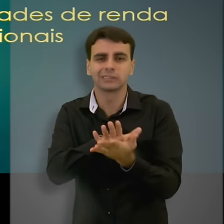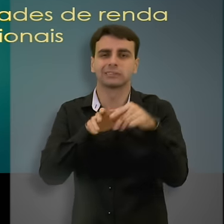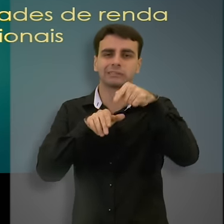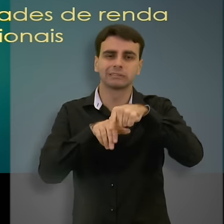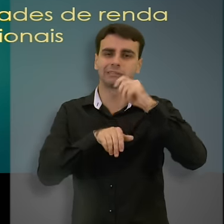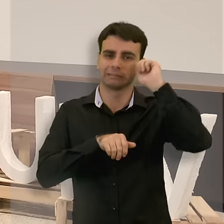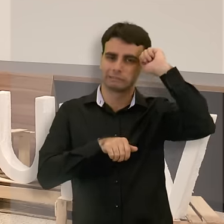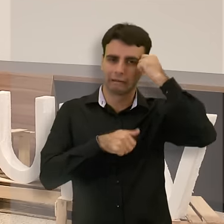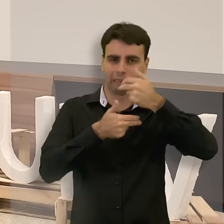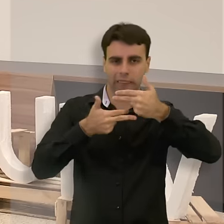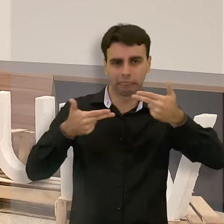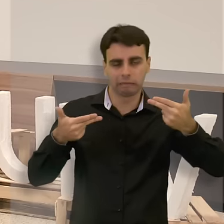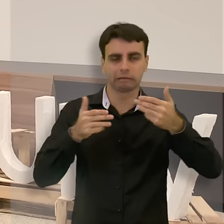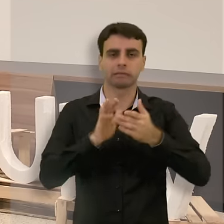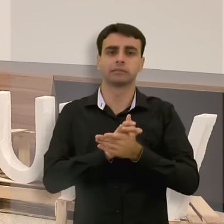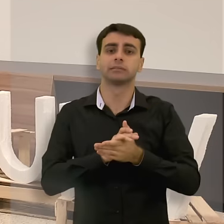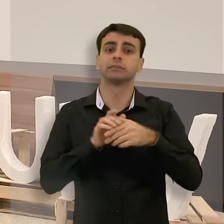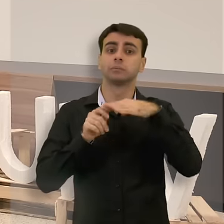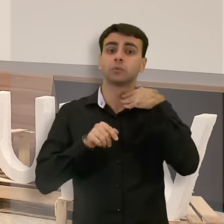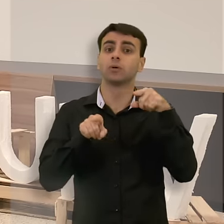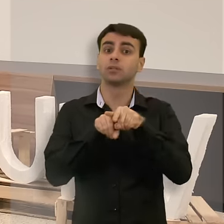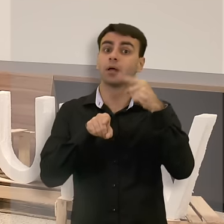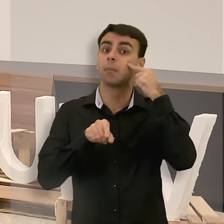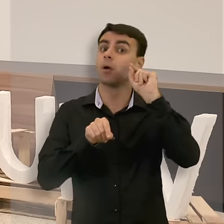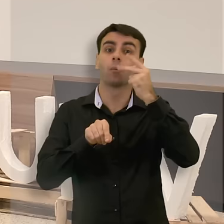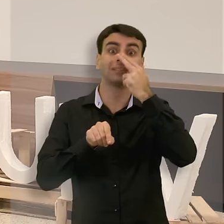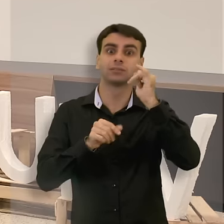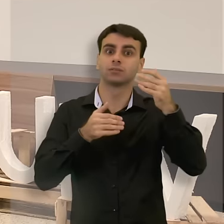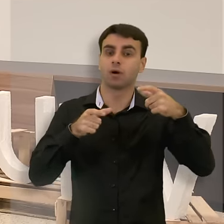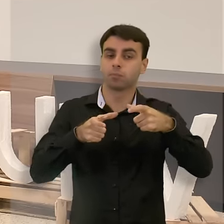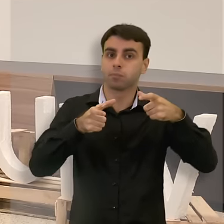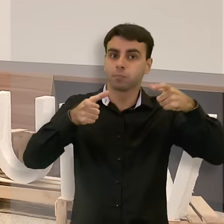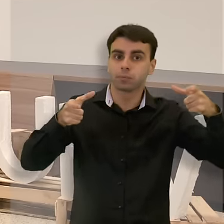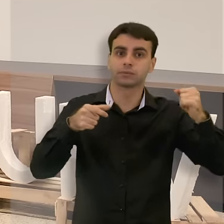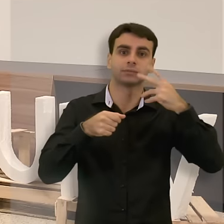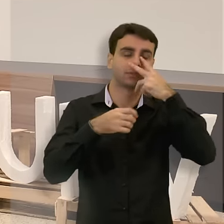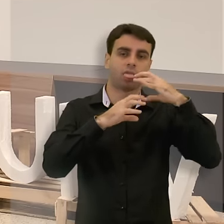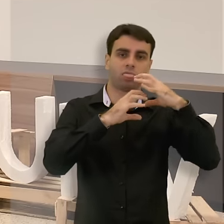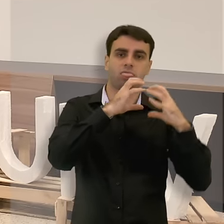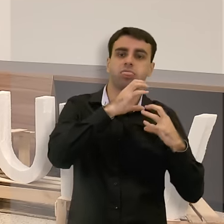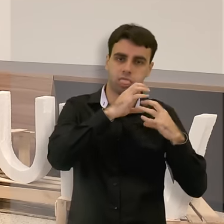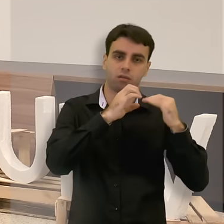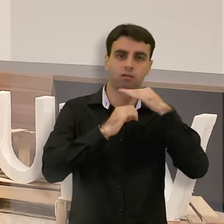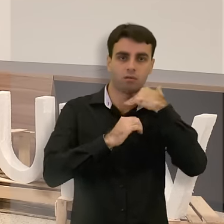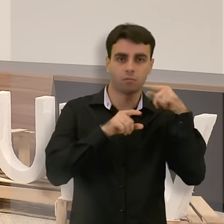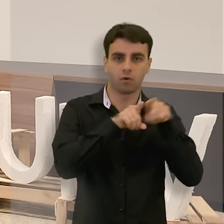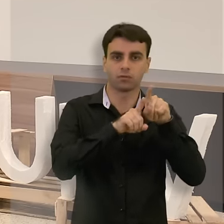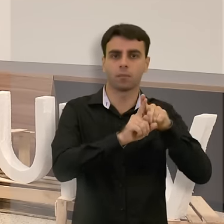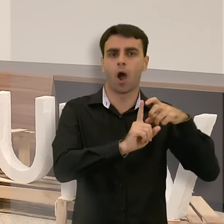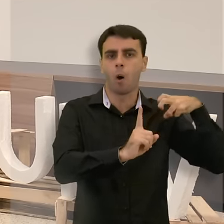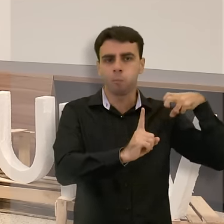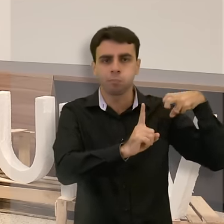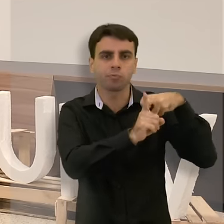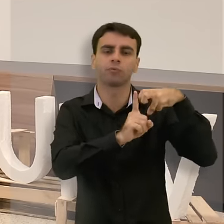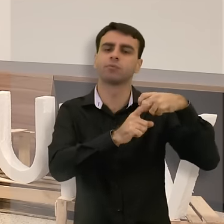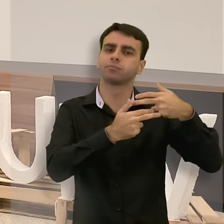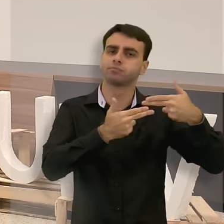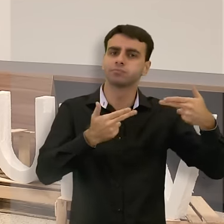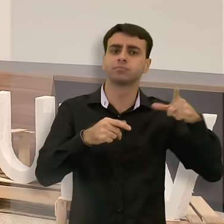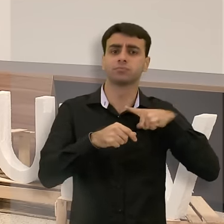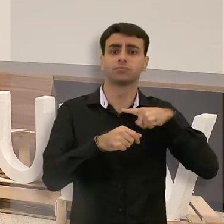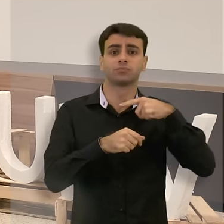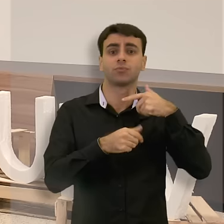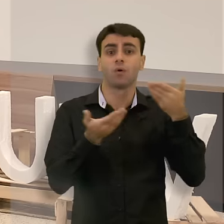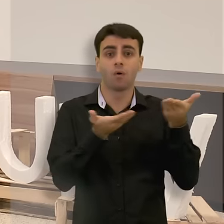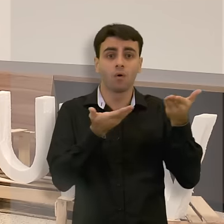Isso é maior, por exemplo, do que as mortes que são causadas por derrame, por acidentes e trauma, ou mesmo por uma doença super comum